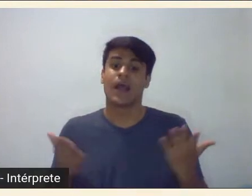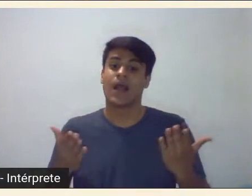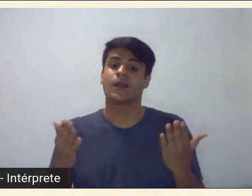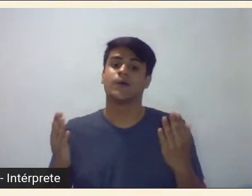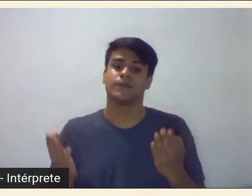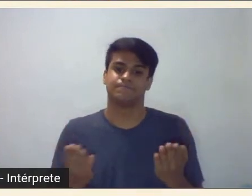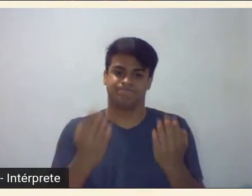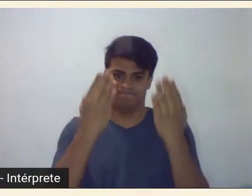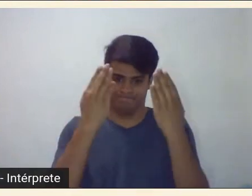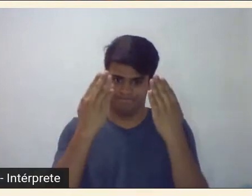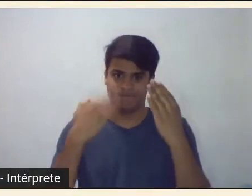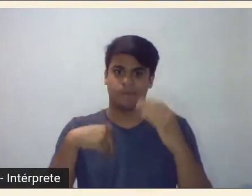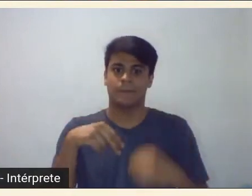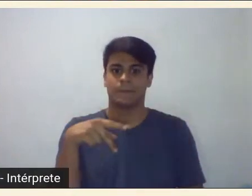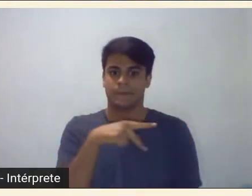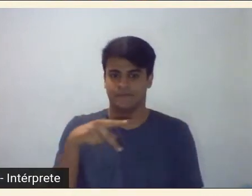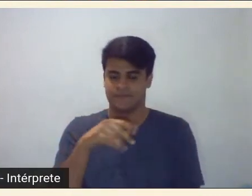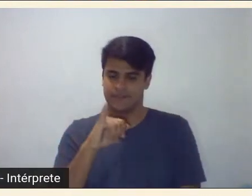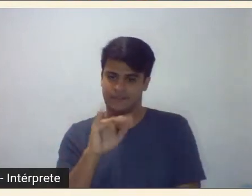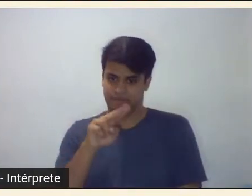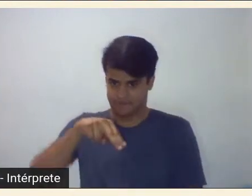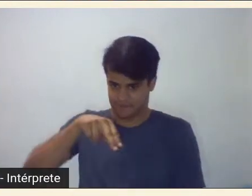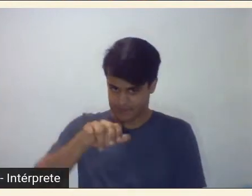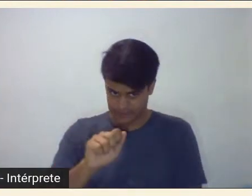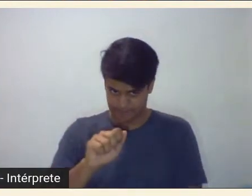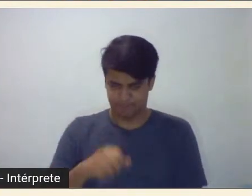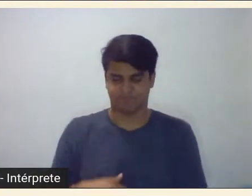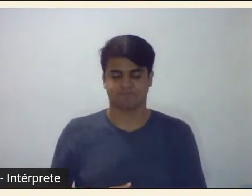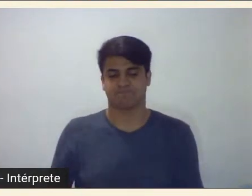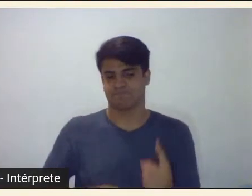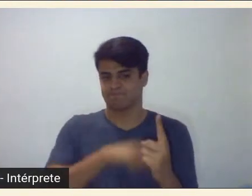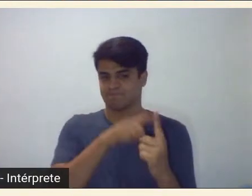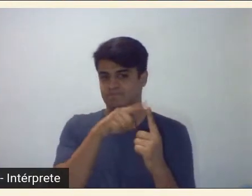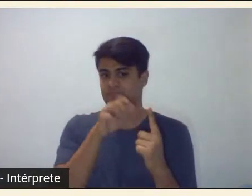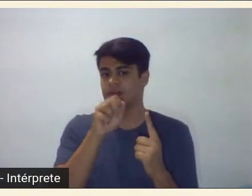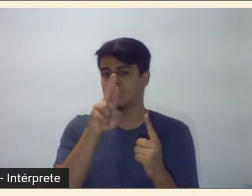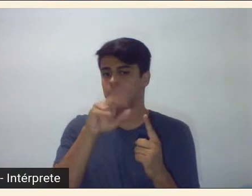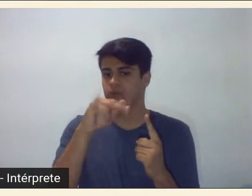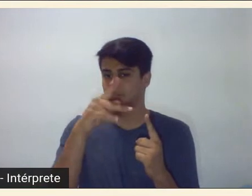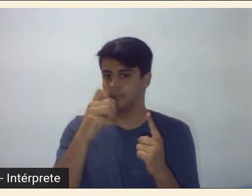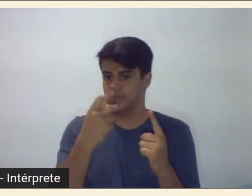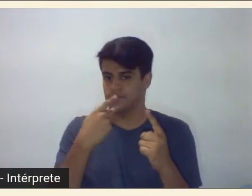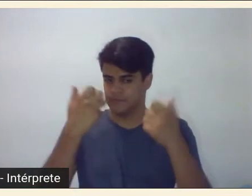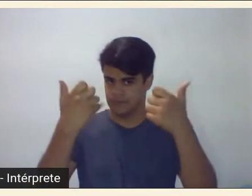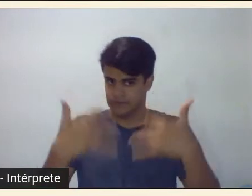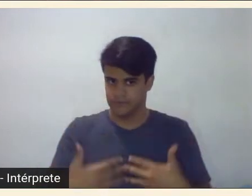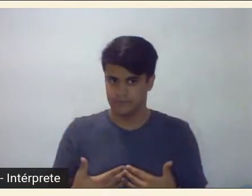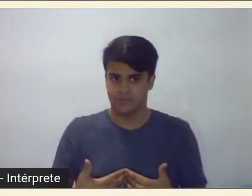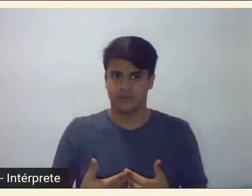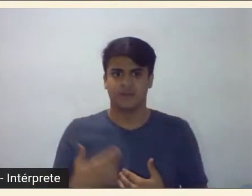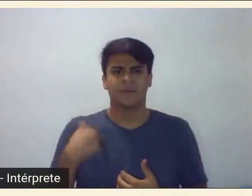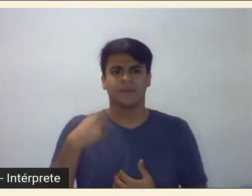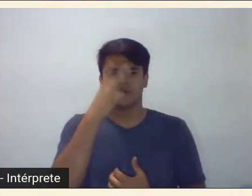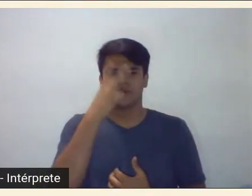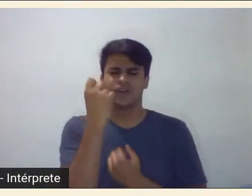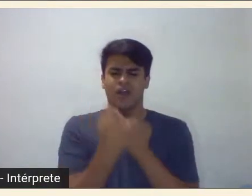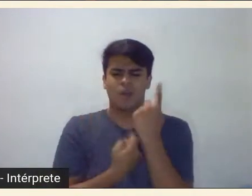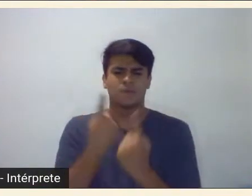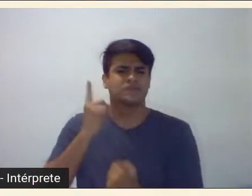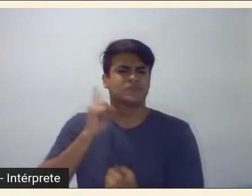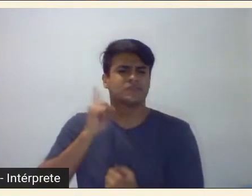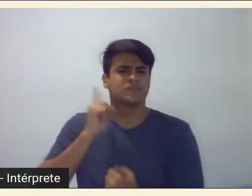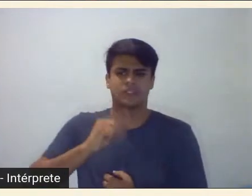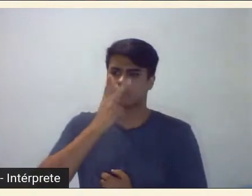perguntas para a professora Ivana o Euripe de Souto diz esse apagamento de participantes mineiros e de outros